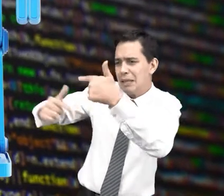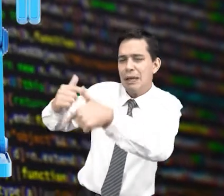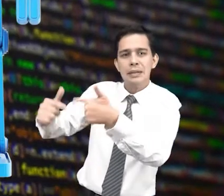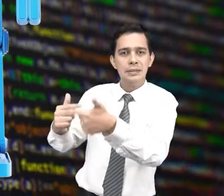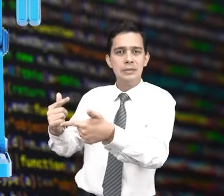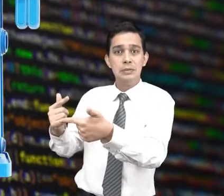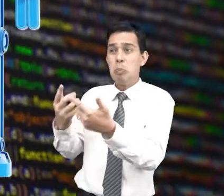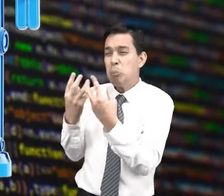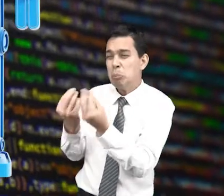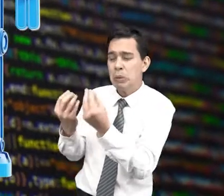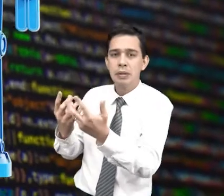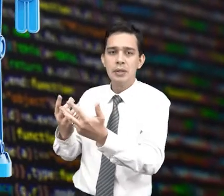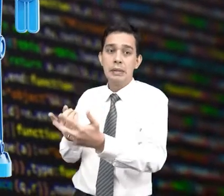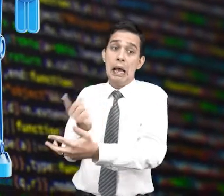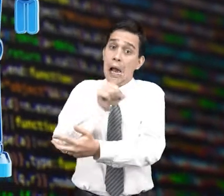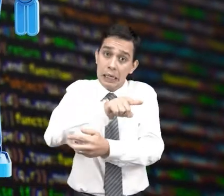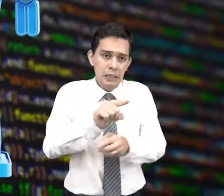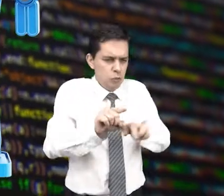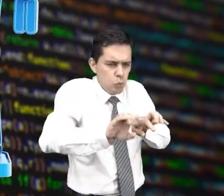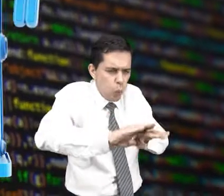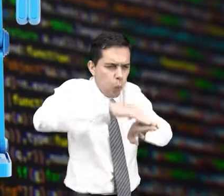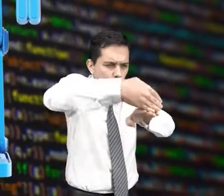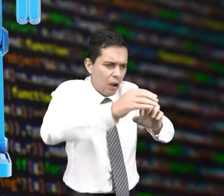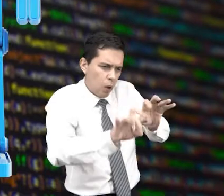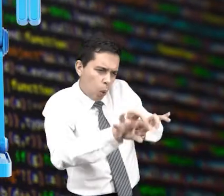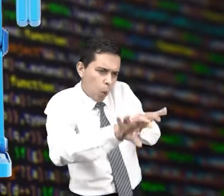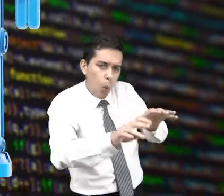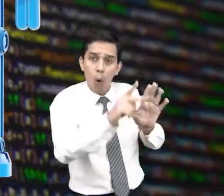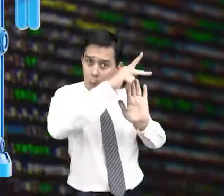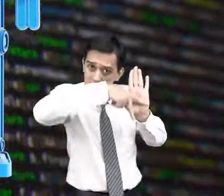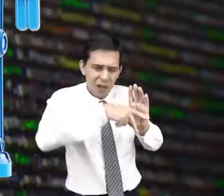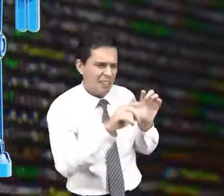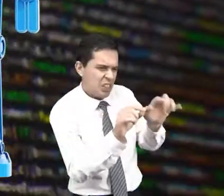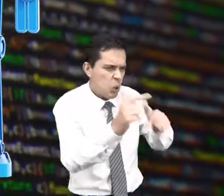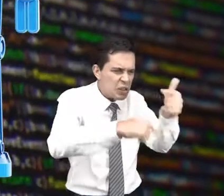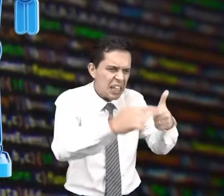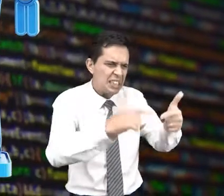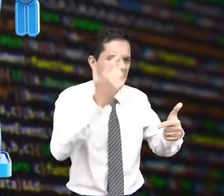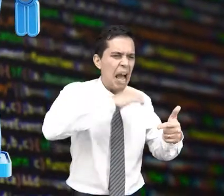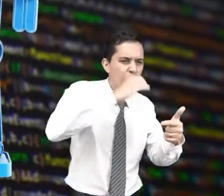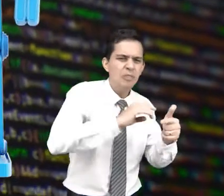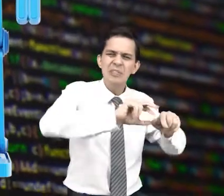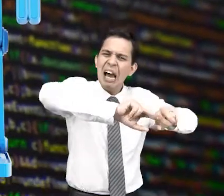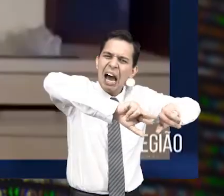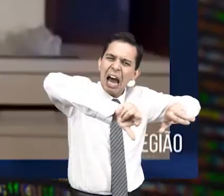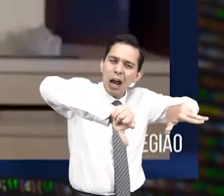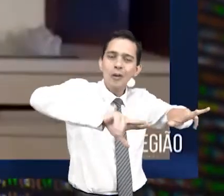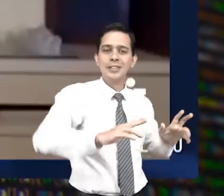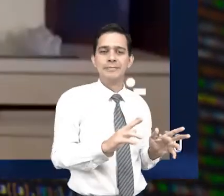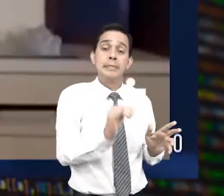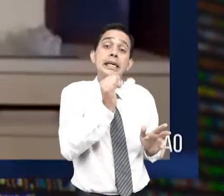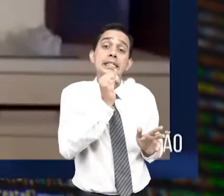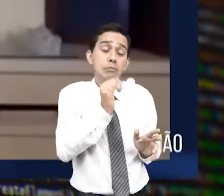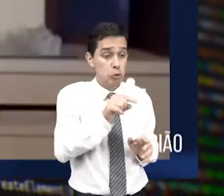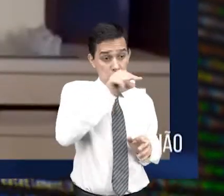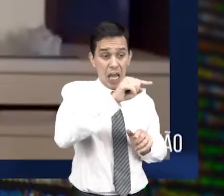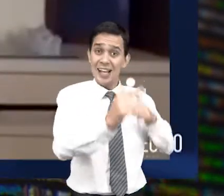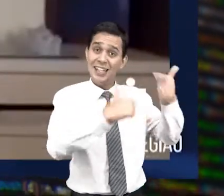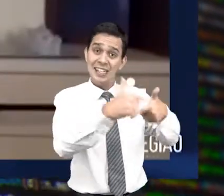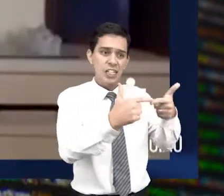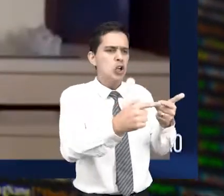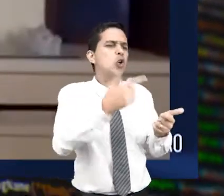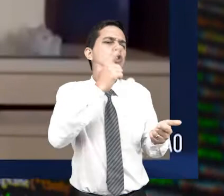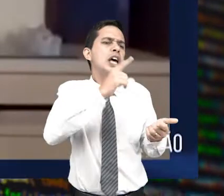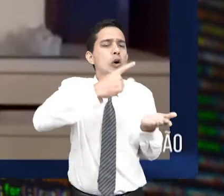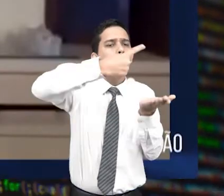de executar uma série de tarefas muito necessárias, mas repetitivas, como, por exemplo, permitir o agendamento e